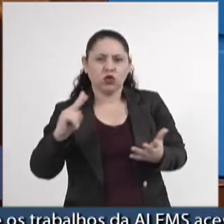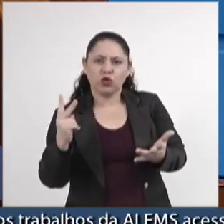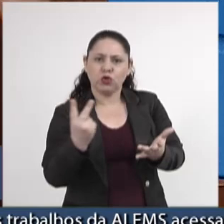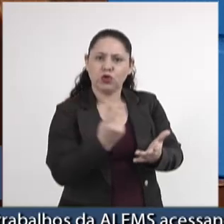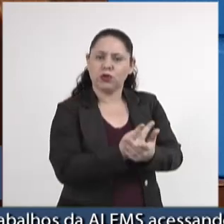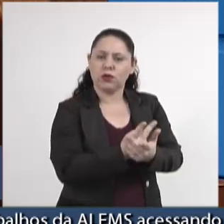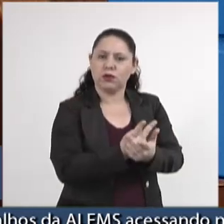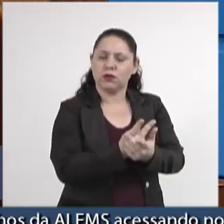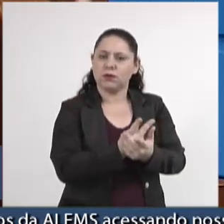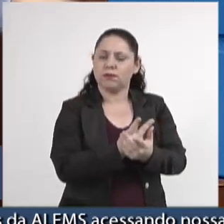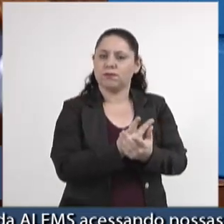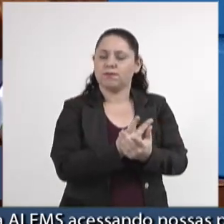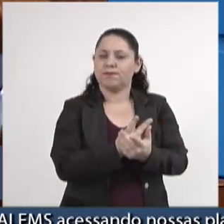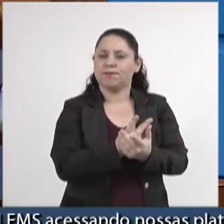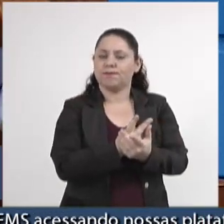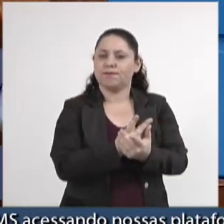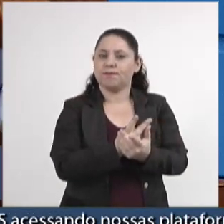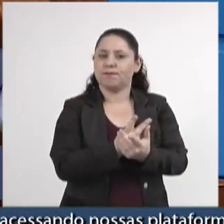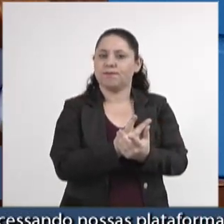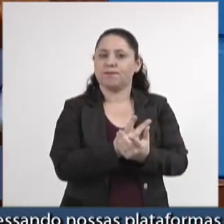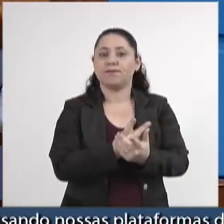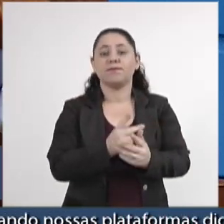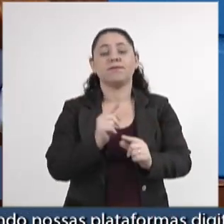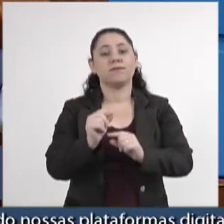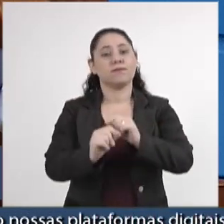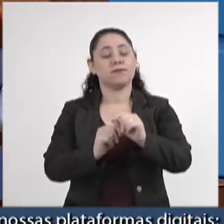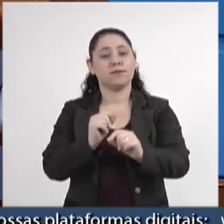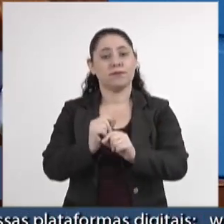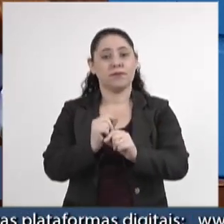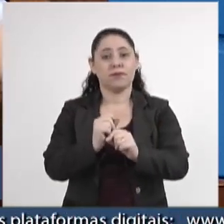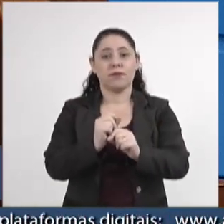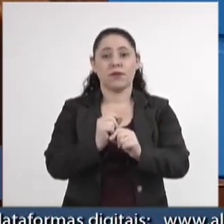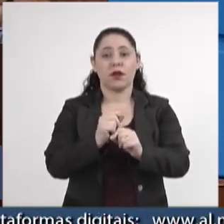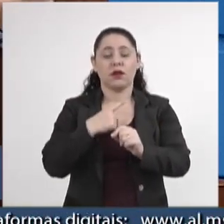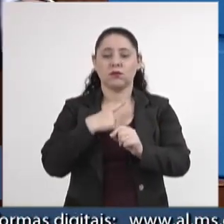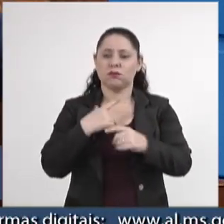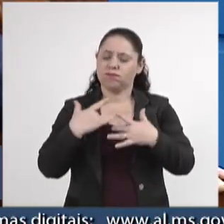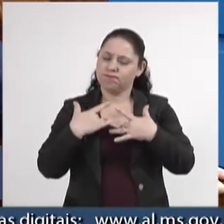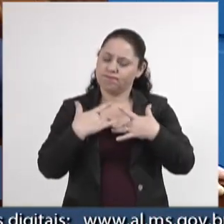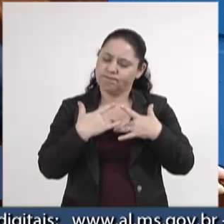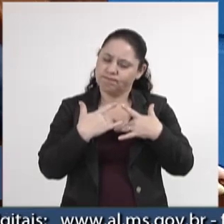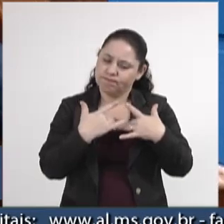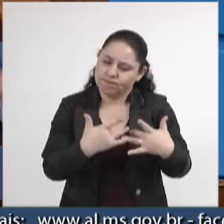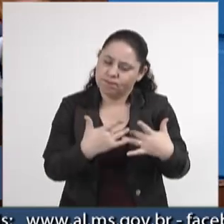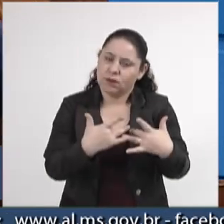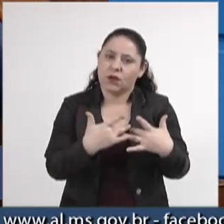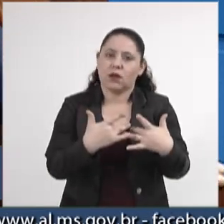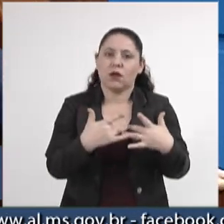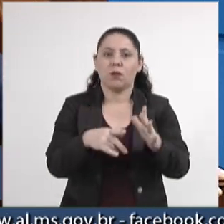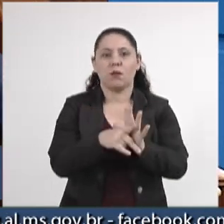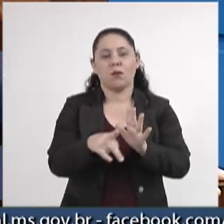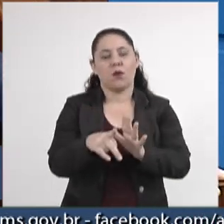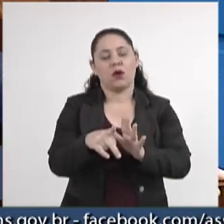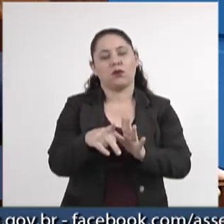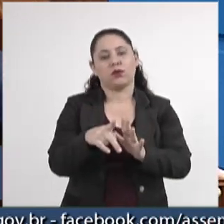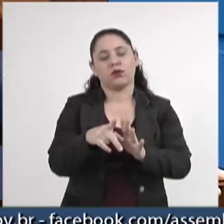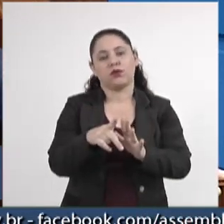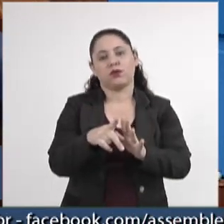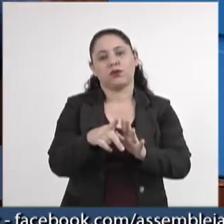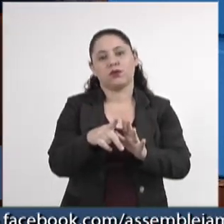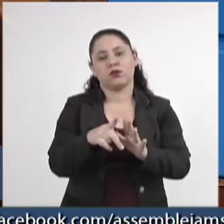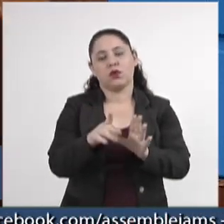situação, esse fato, ao invés de se solidarizar com o jogador brasileiro